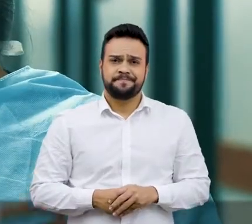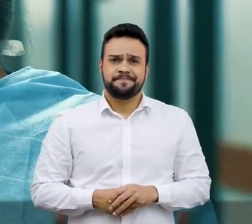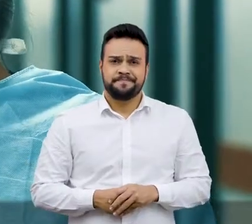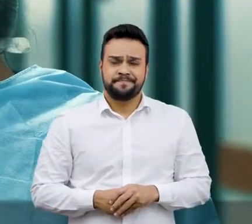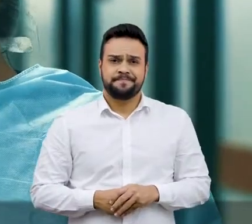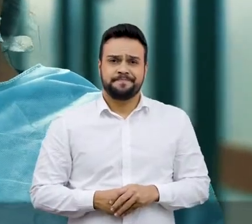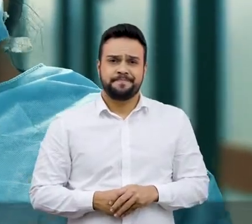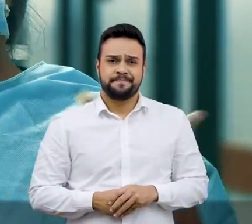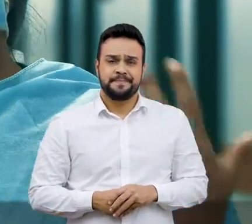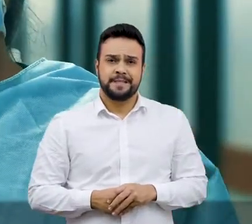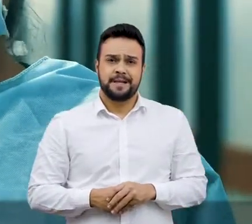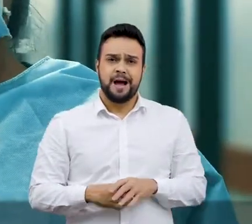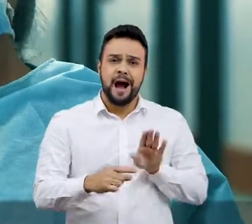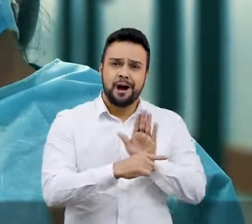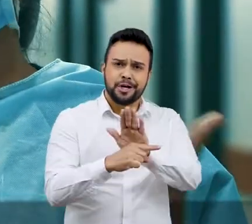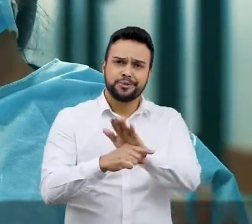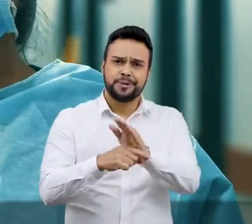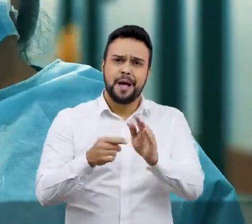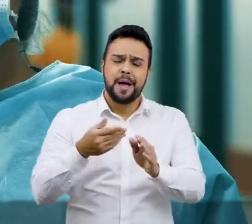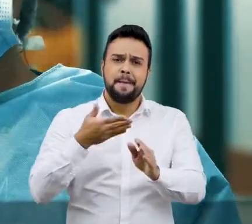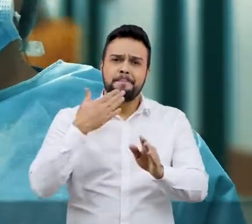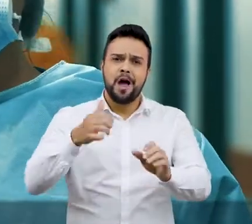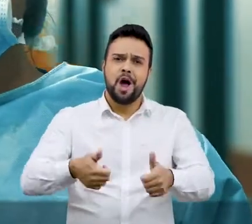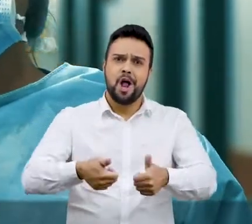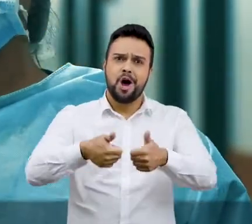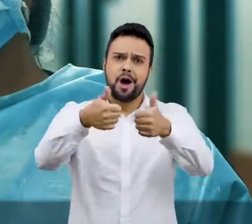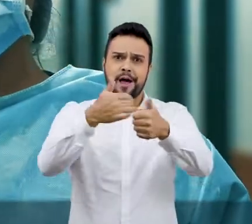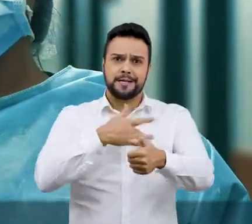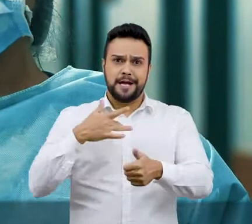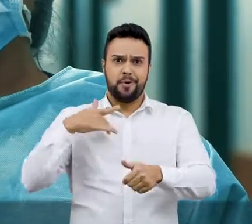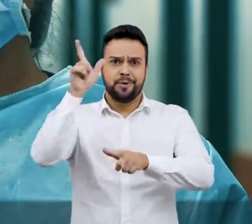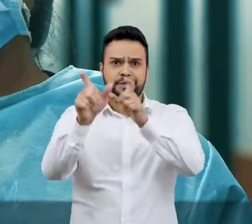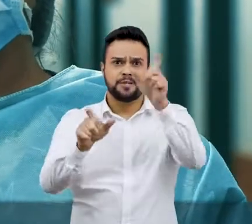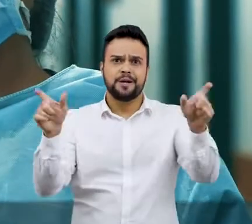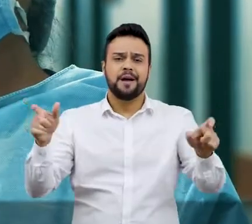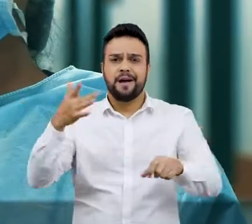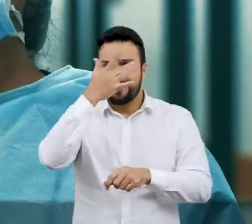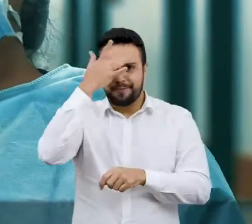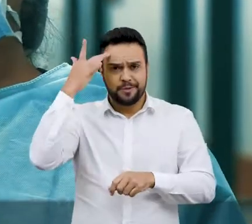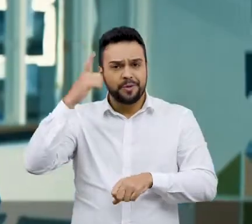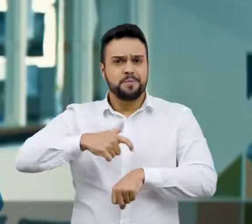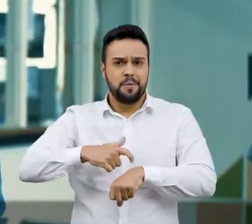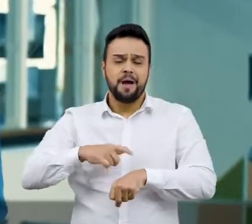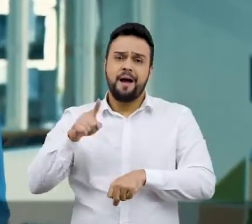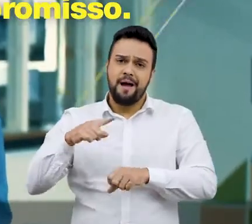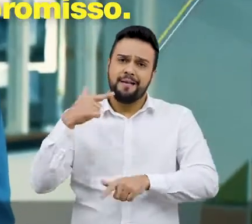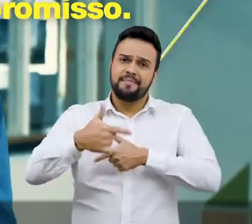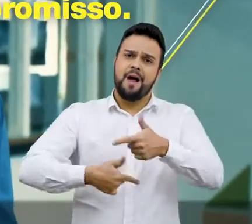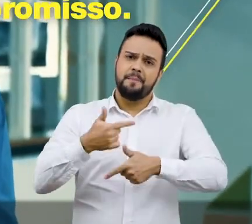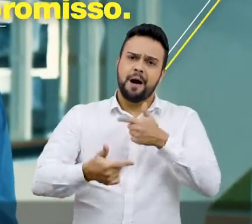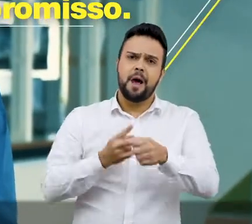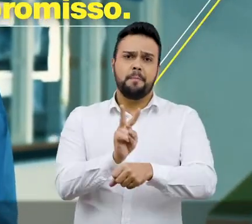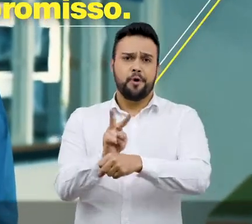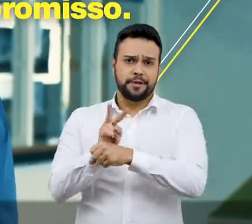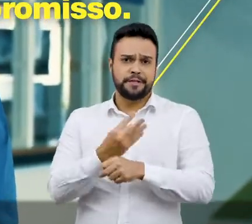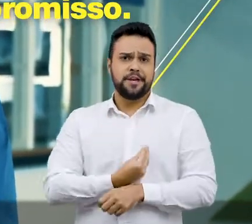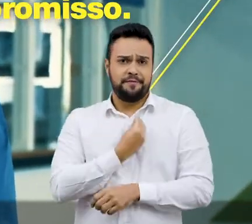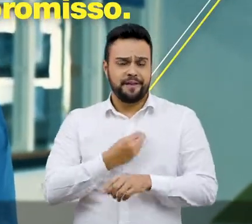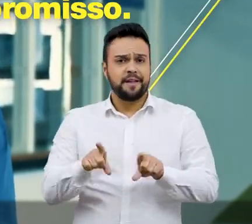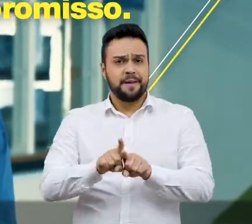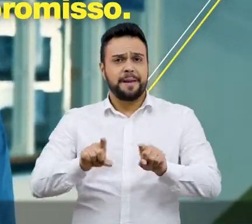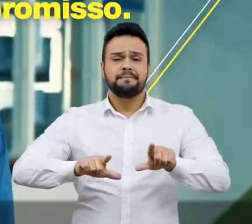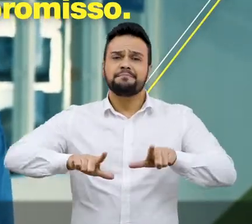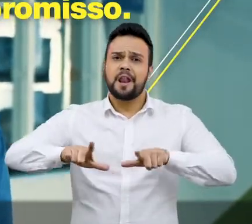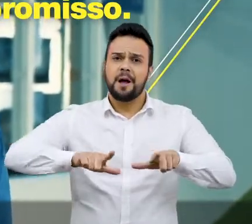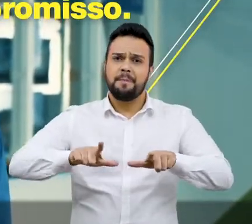para a saúde, para melhorar a saúde das pessoas nesse momento. Trabalhar para proteger a vida e